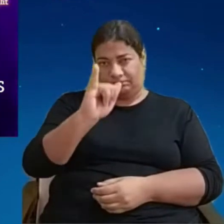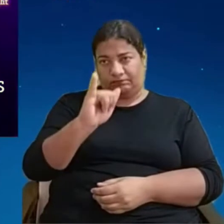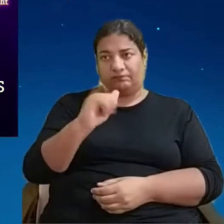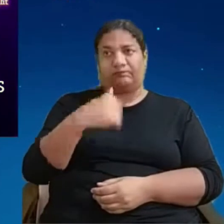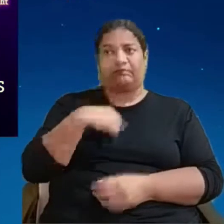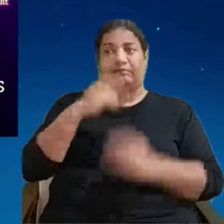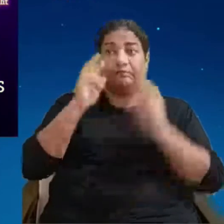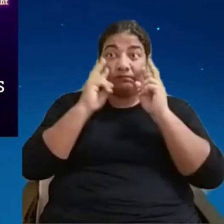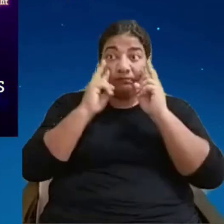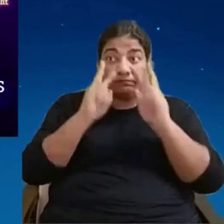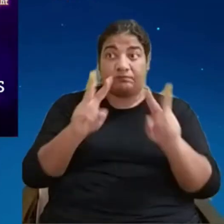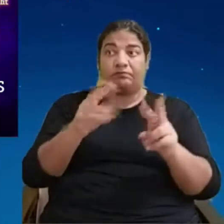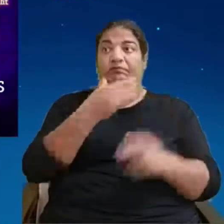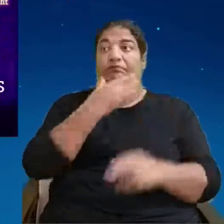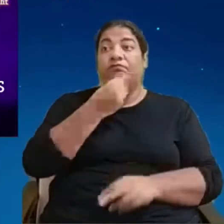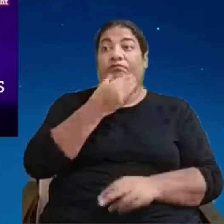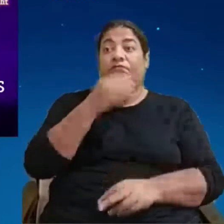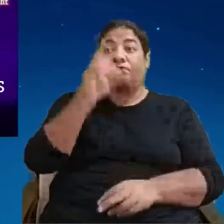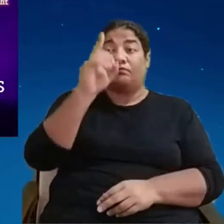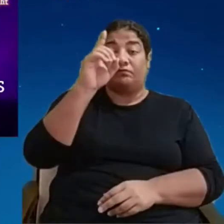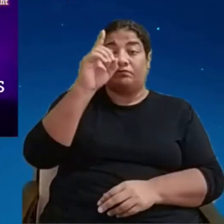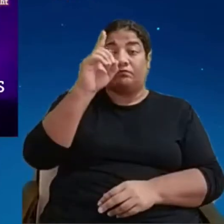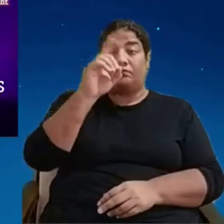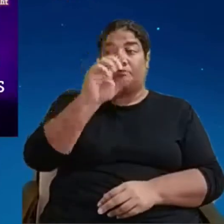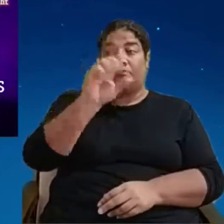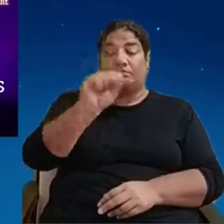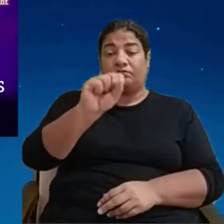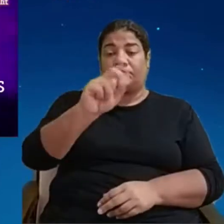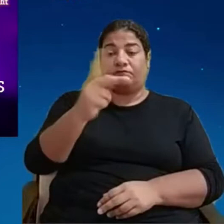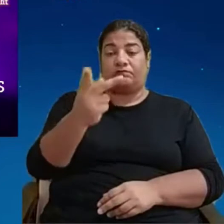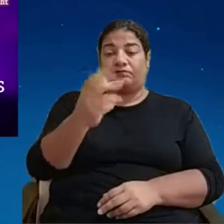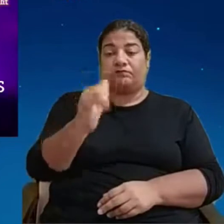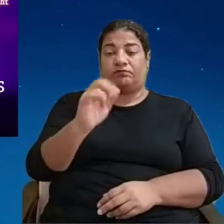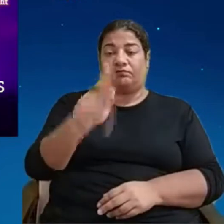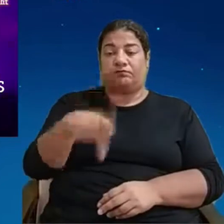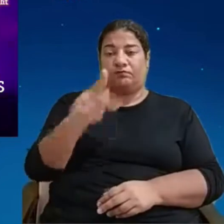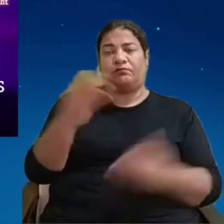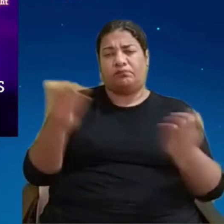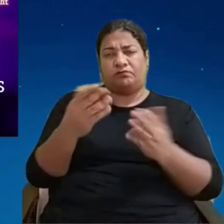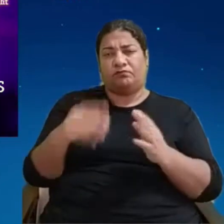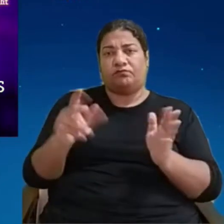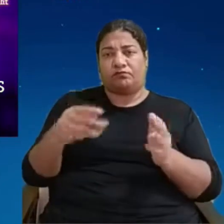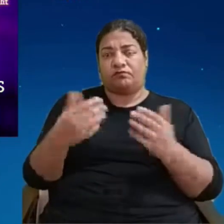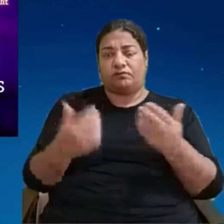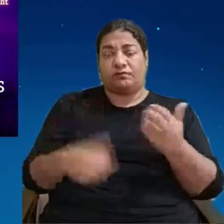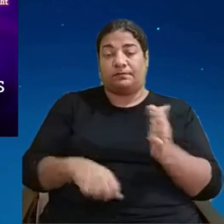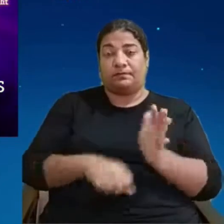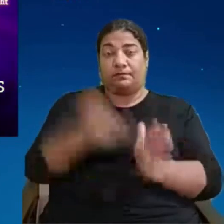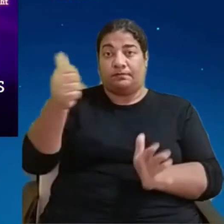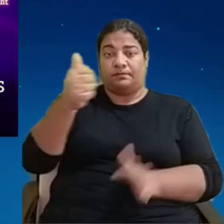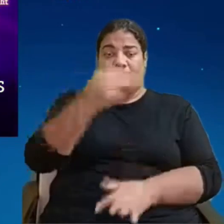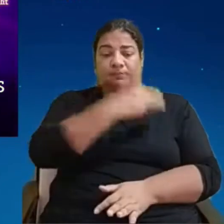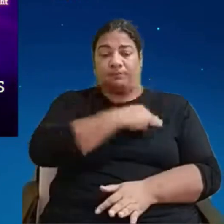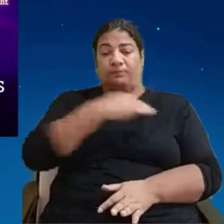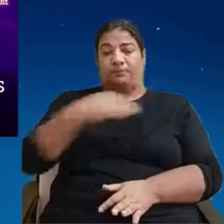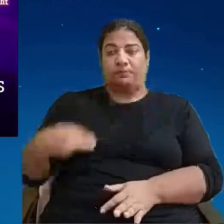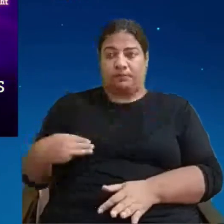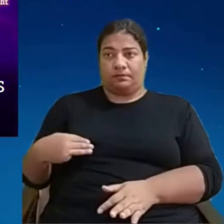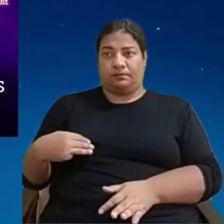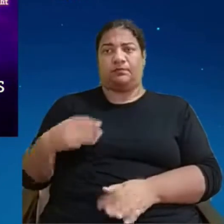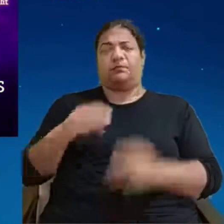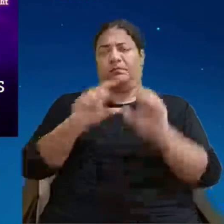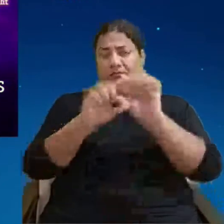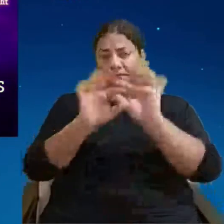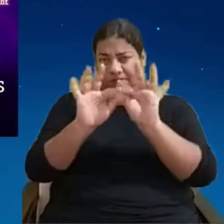que hoje é o vice-presidente e o primeiro-ministro dos Emirados Árabes que colocou uma frase bem bacana podemos não viver por